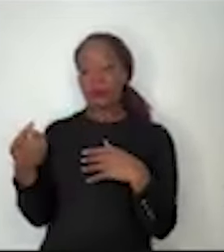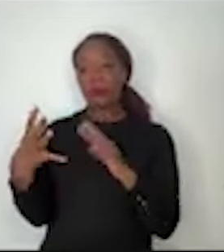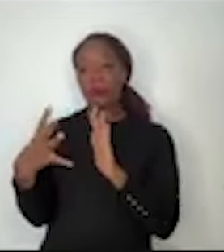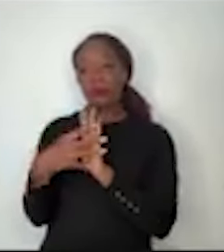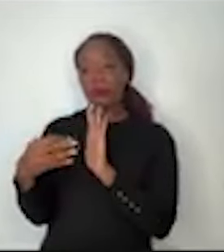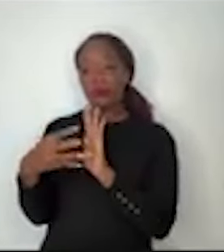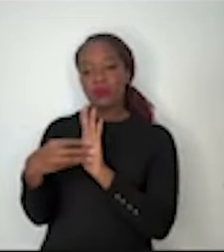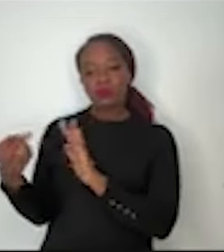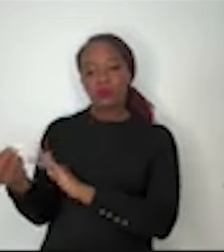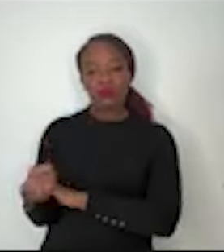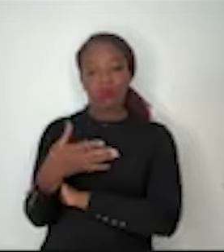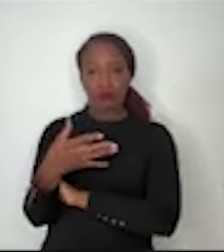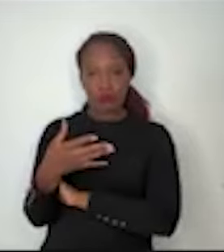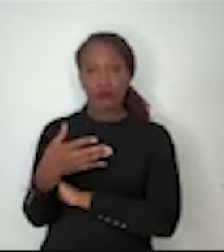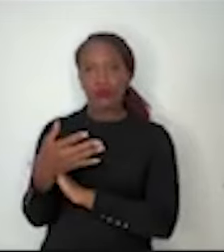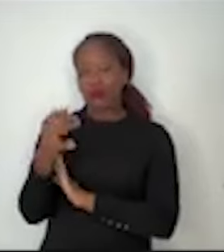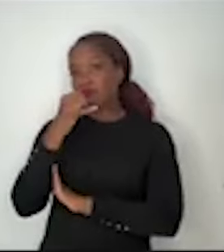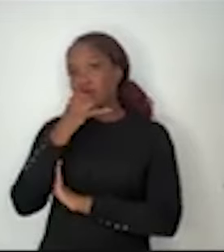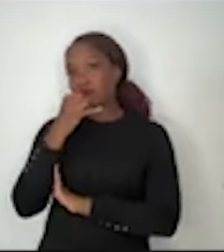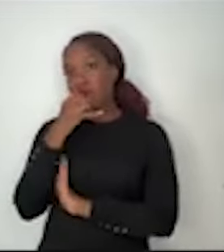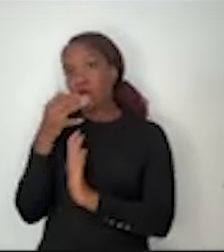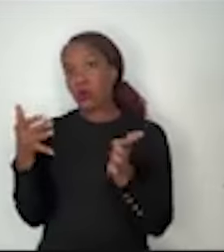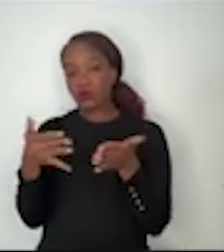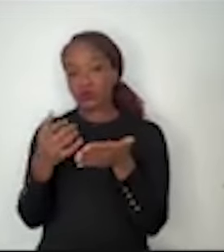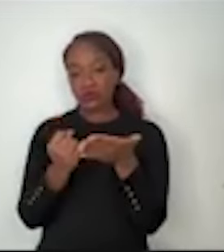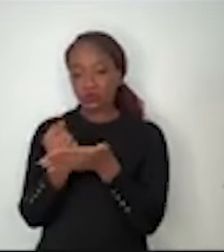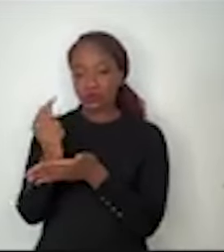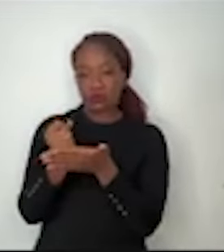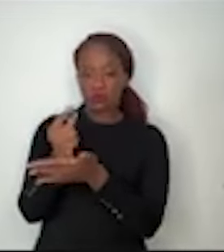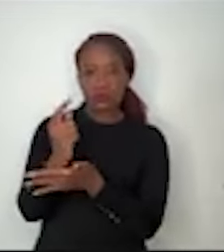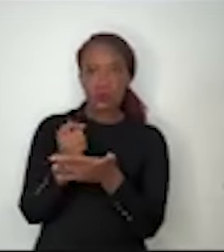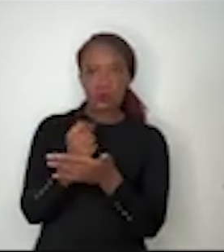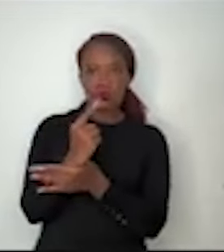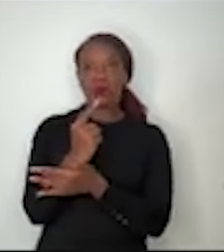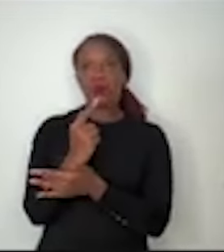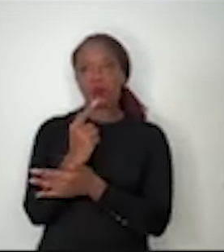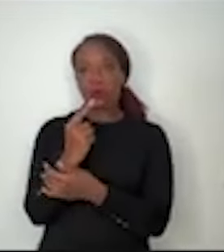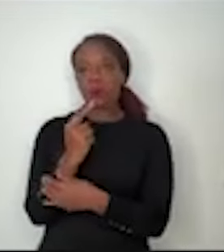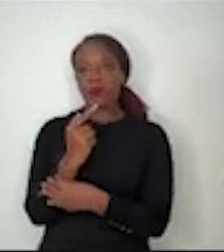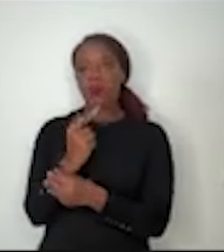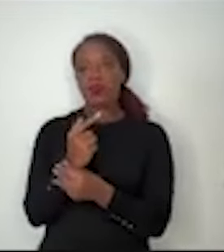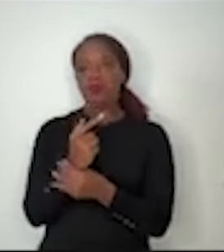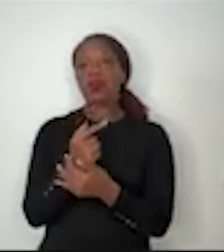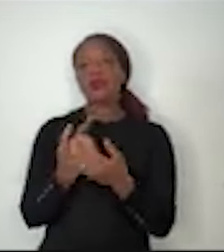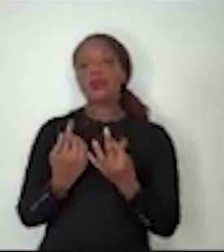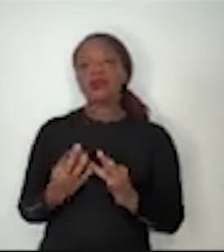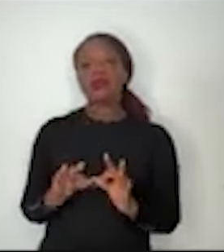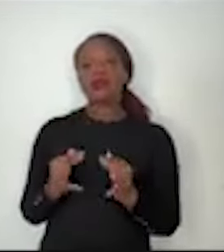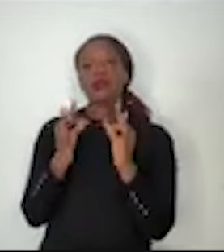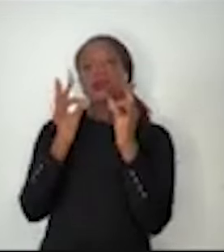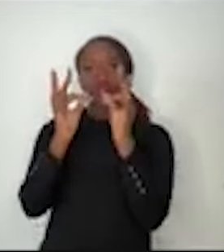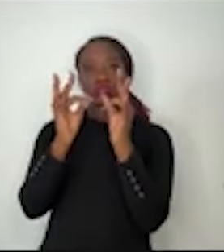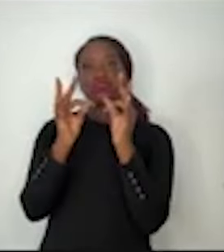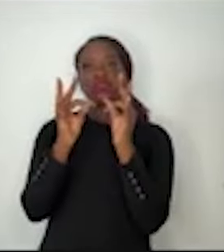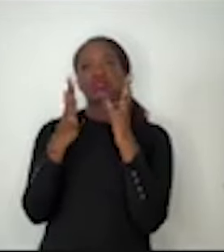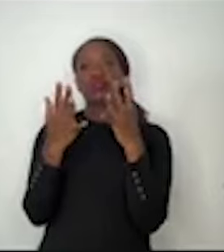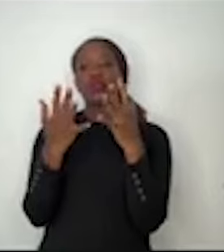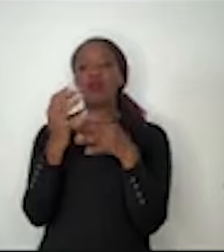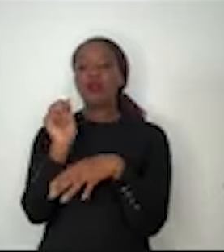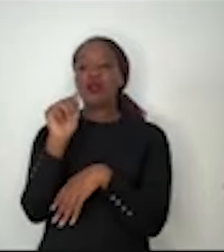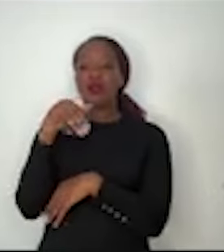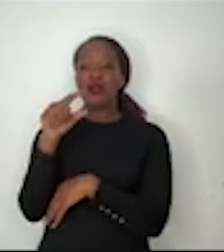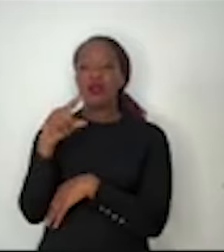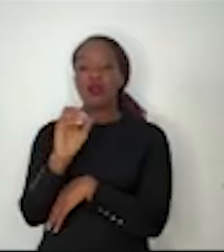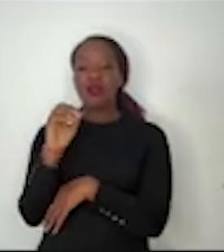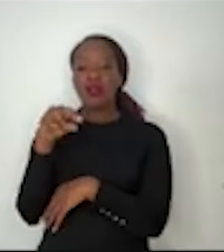dia, nós fazemos compras em plataformas de tecnologia, como o Amazon, assistimos vídeos no